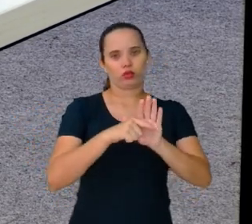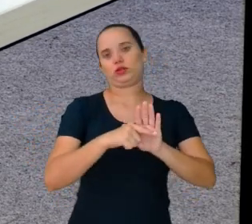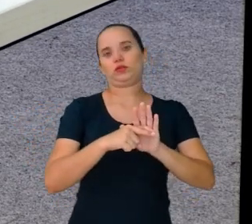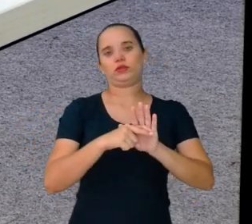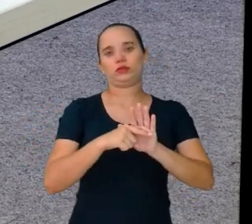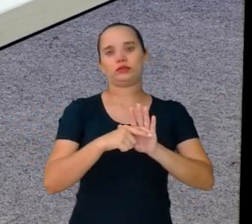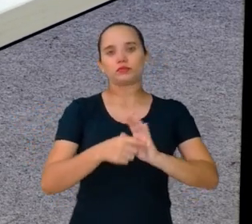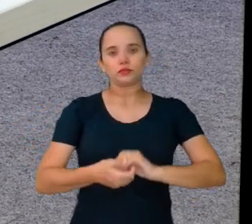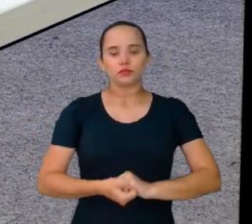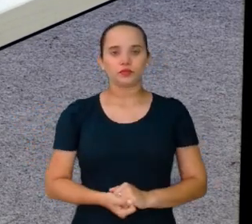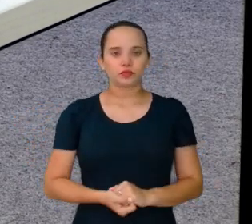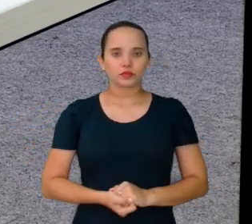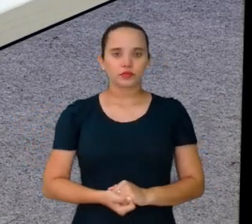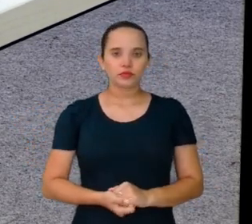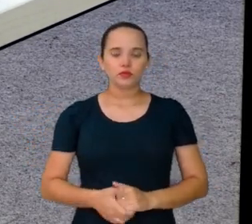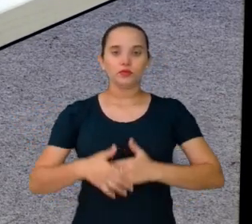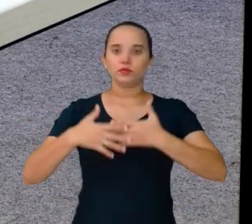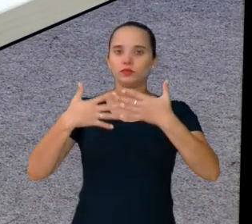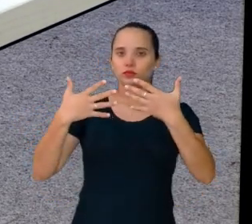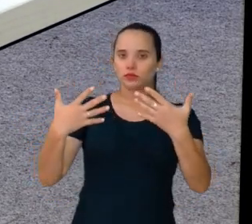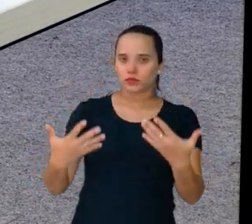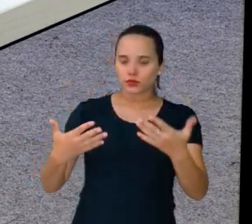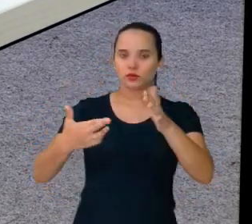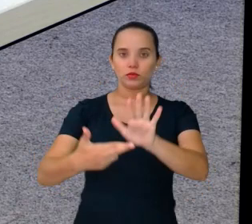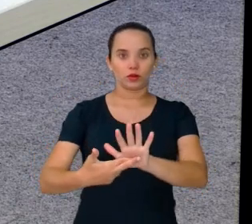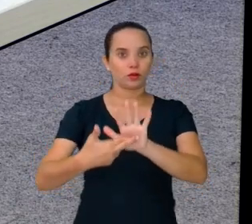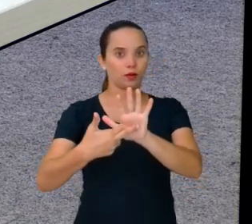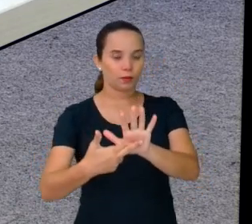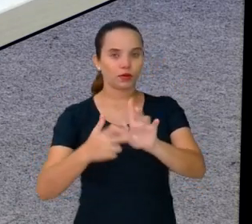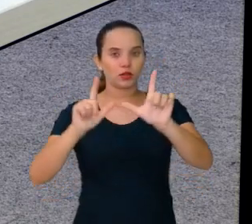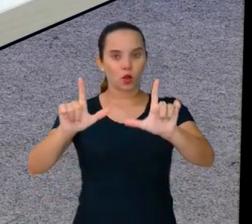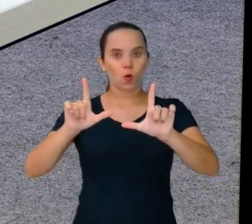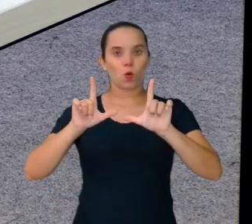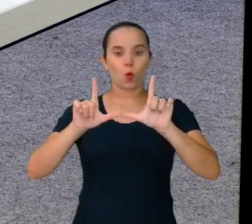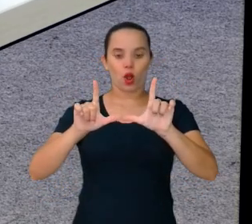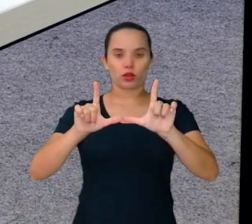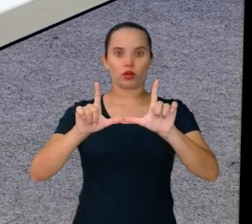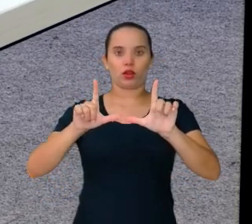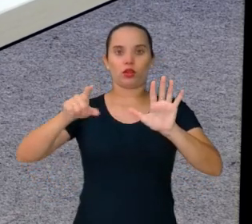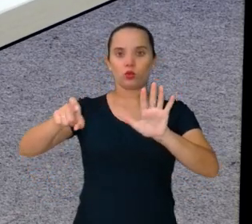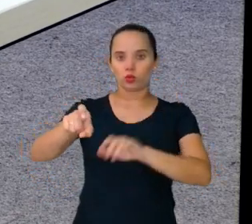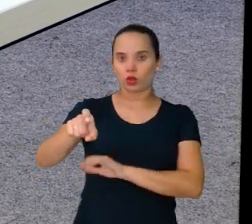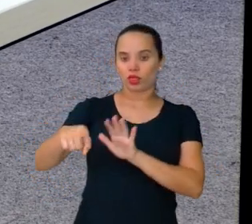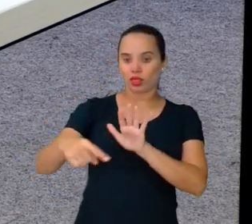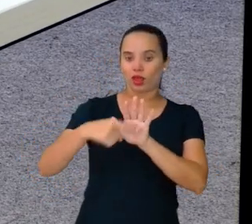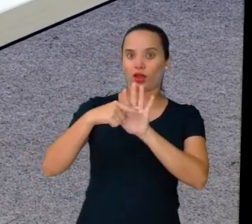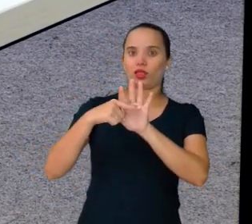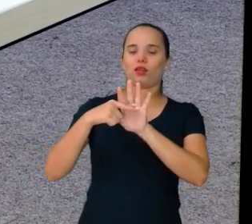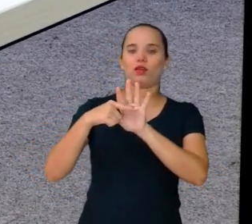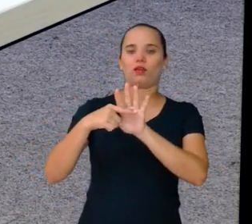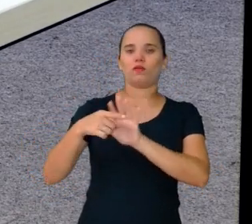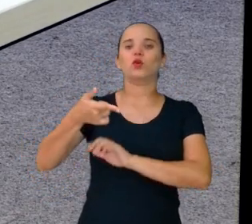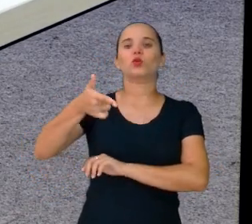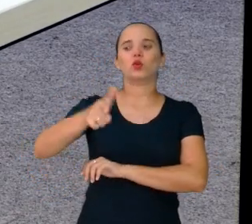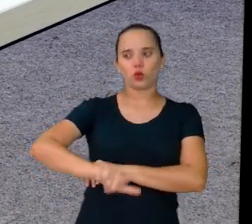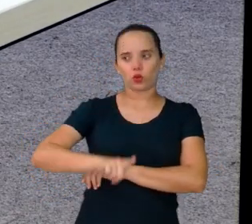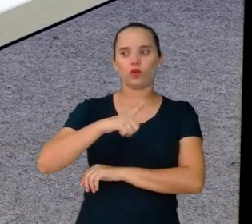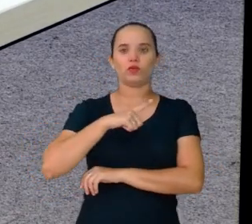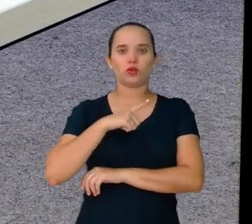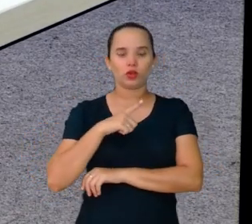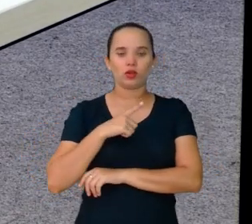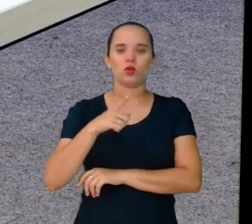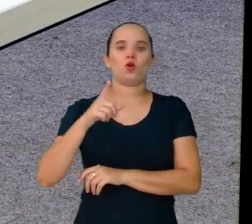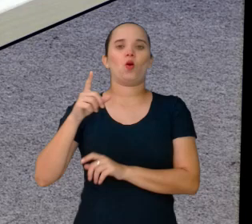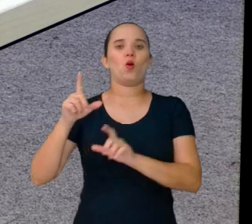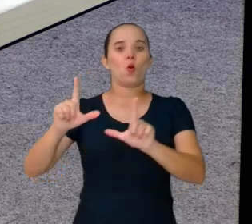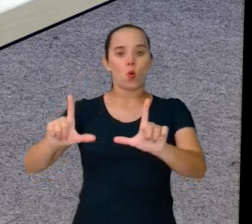Então, para representar o quadrado negativo, eu novamente tenho o quadrado vermelhinho.